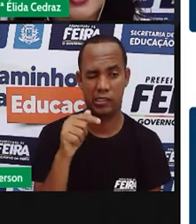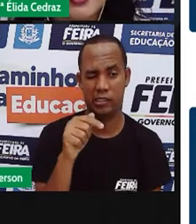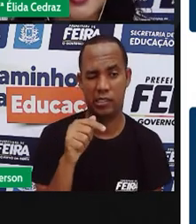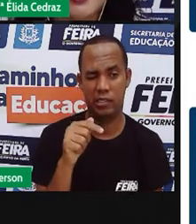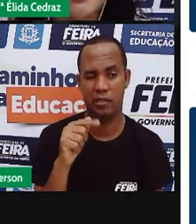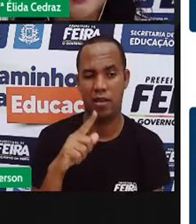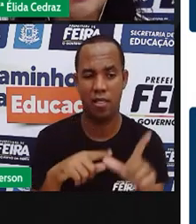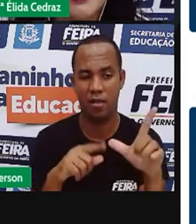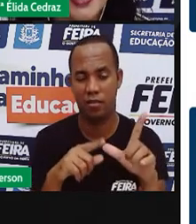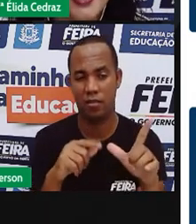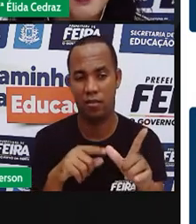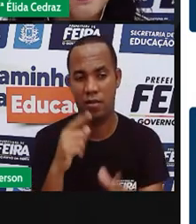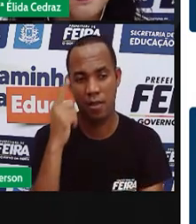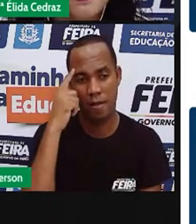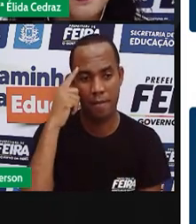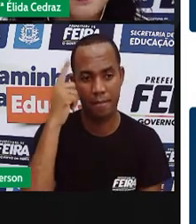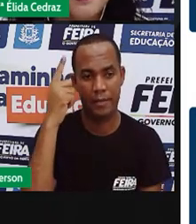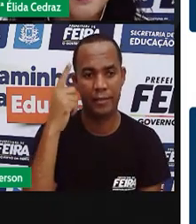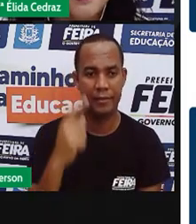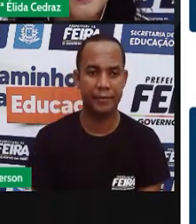E aí? Vamos pensar?